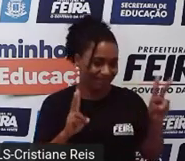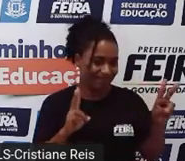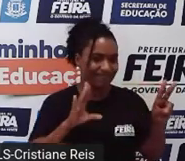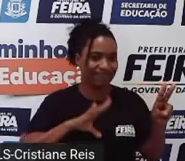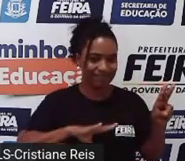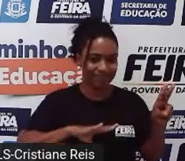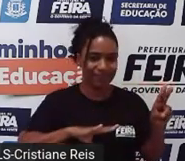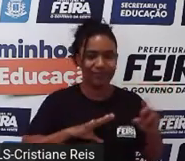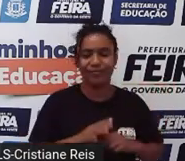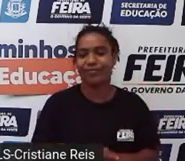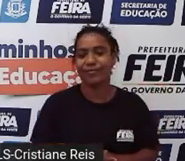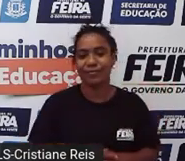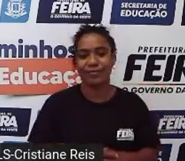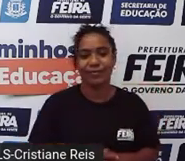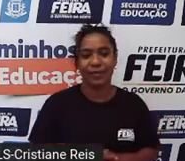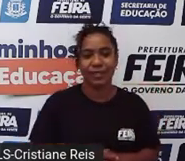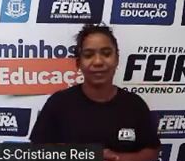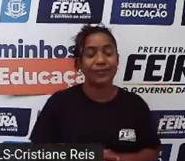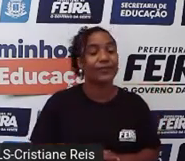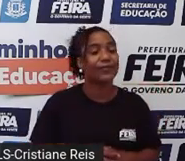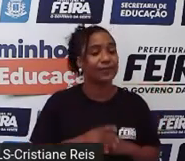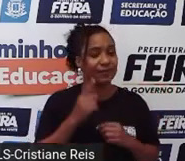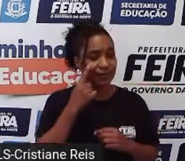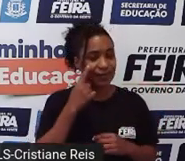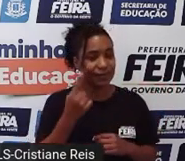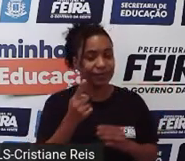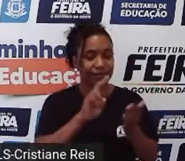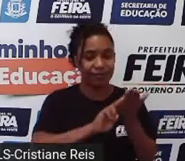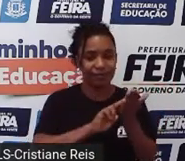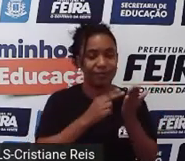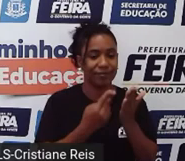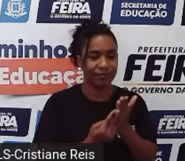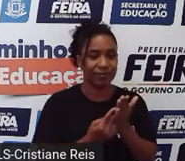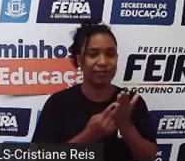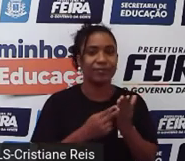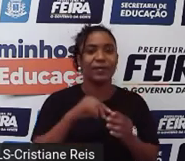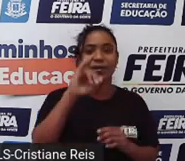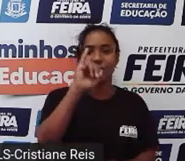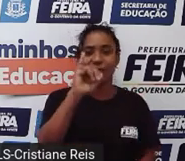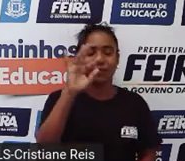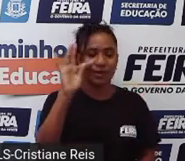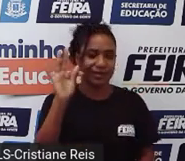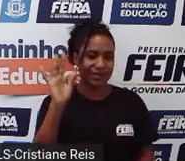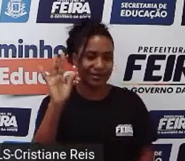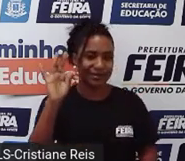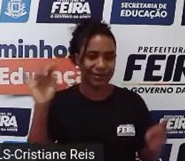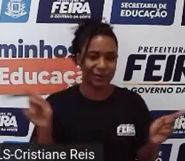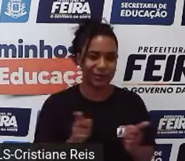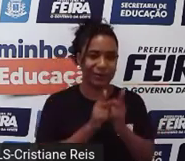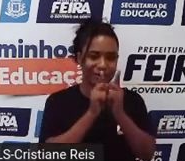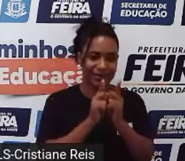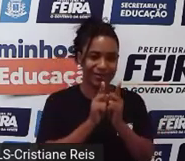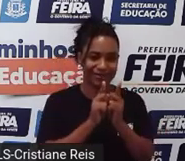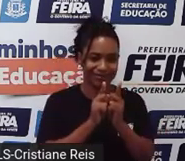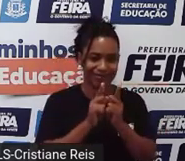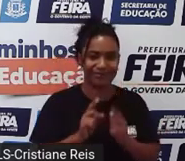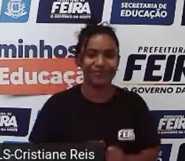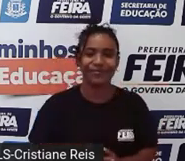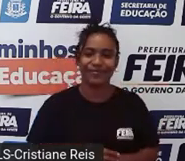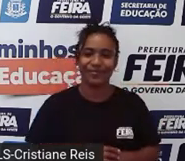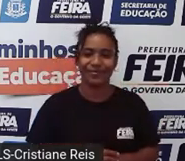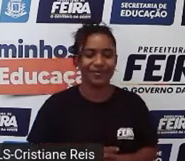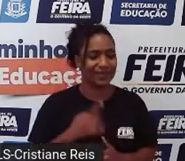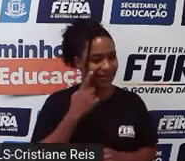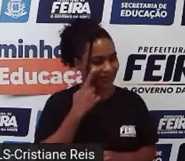Não é verdade? Então, por isso, na tradução, a gente suprime, a gente omite o pronome it. Let's